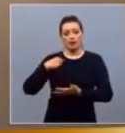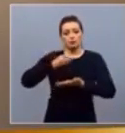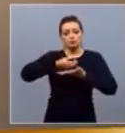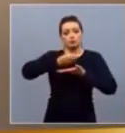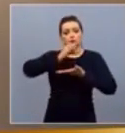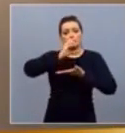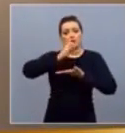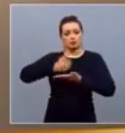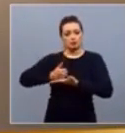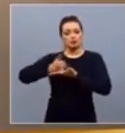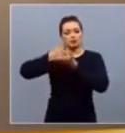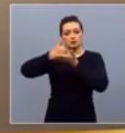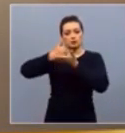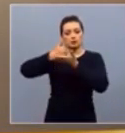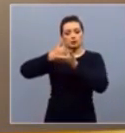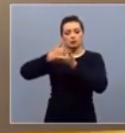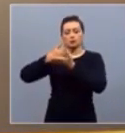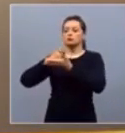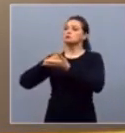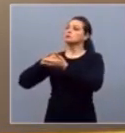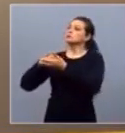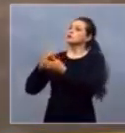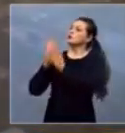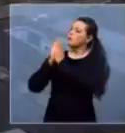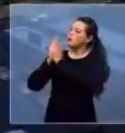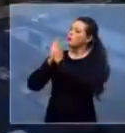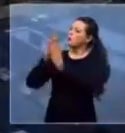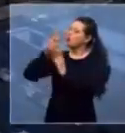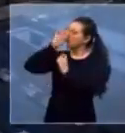e invocarei o nome do Senhor.